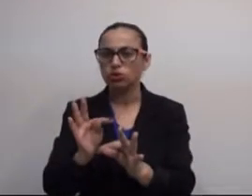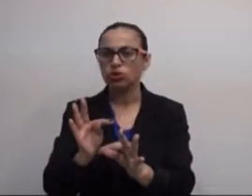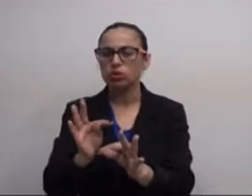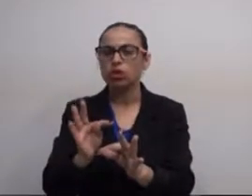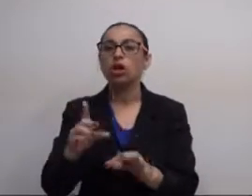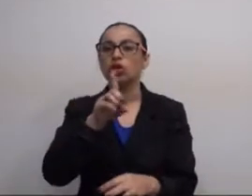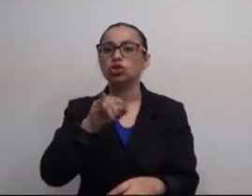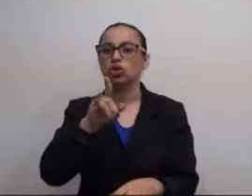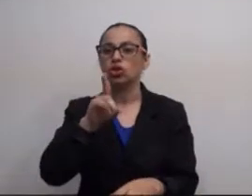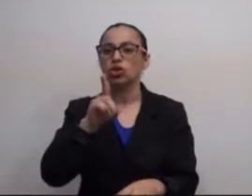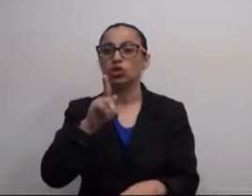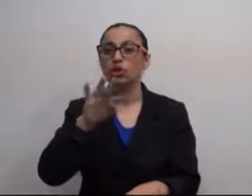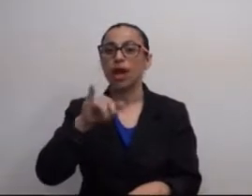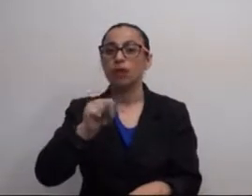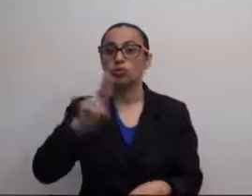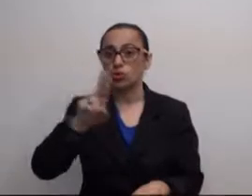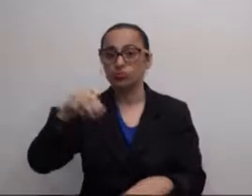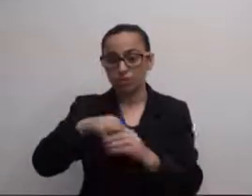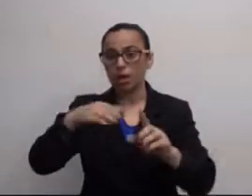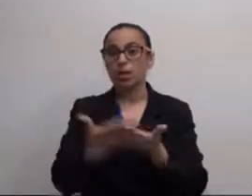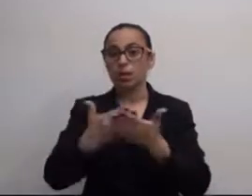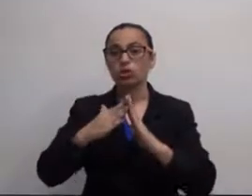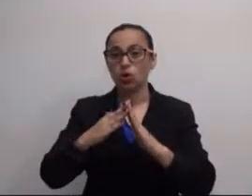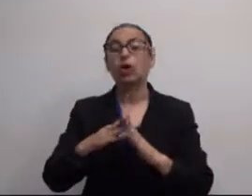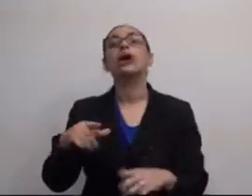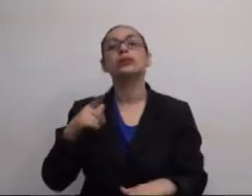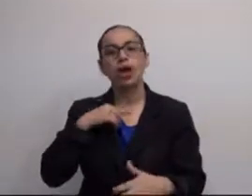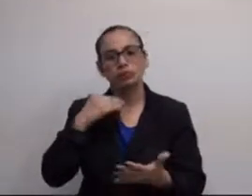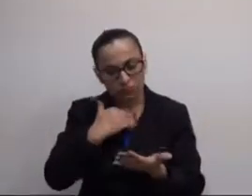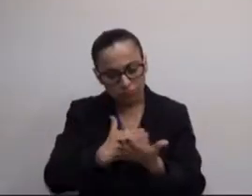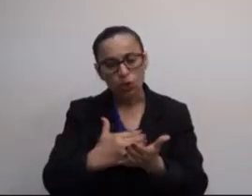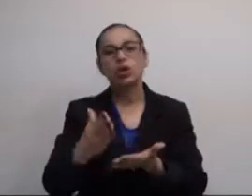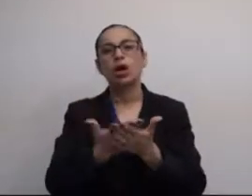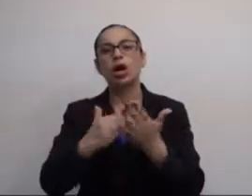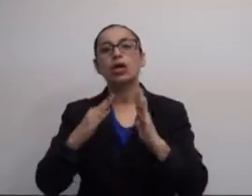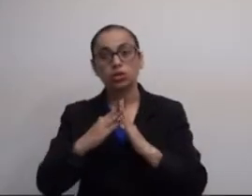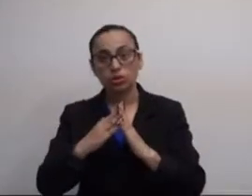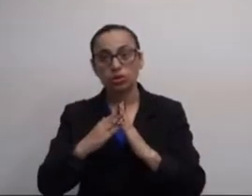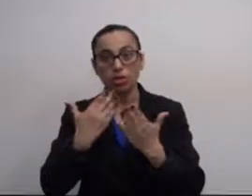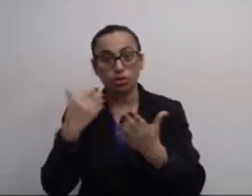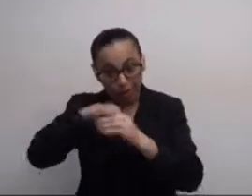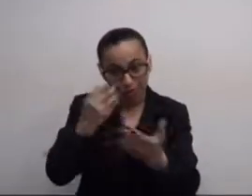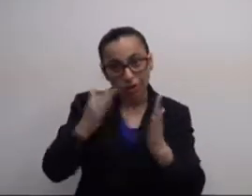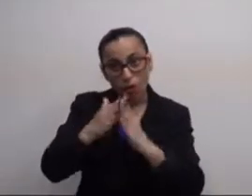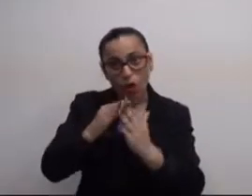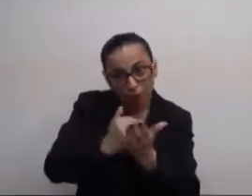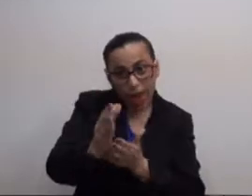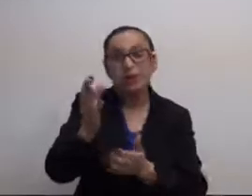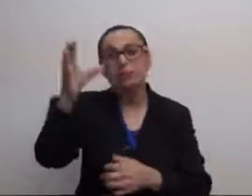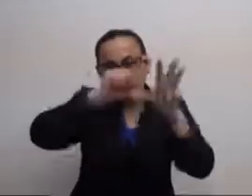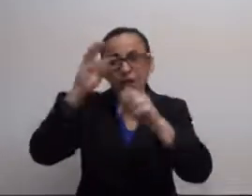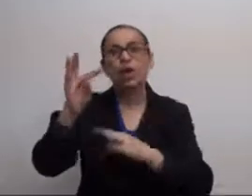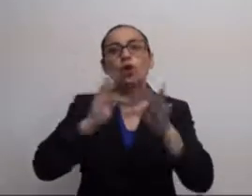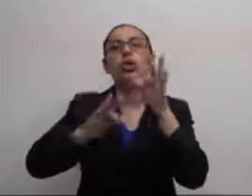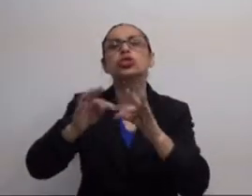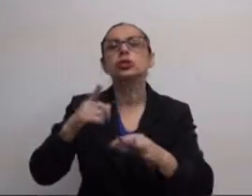comigo, em relação às tecnologias digitais utilizadas na escola, que a introdução a elas